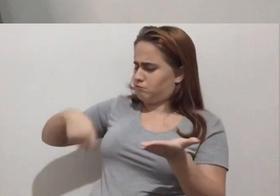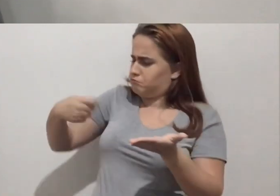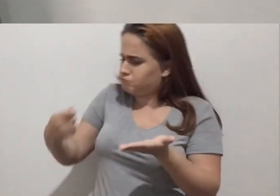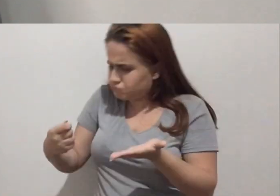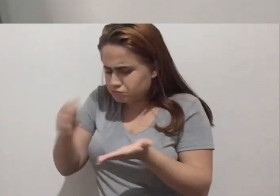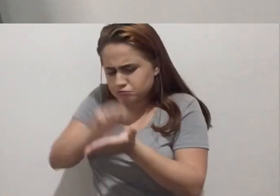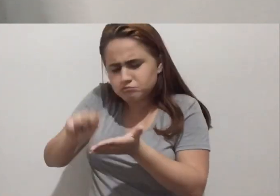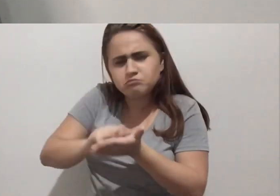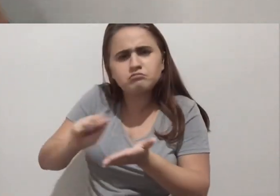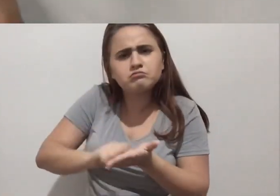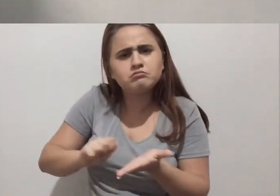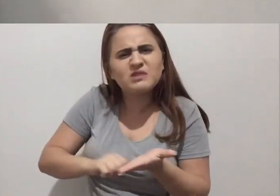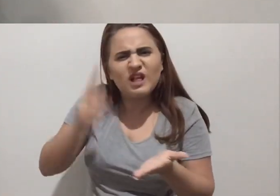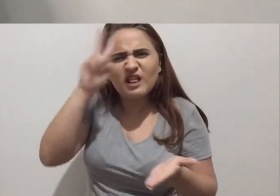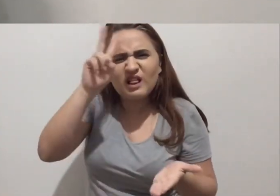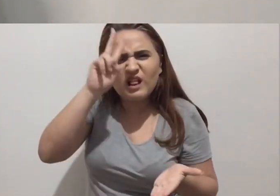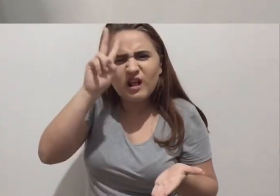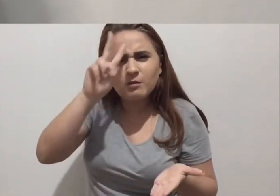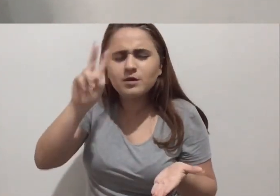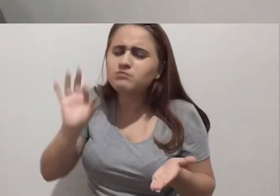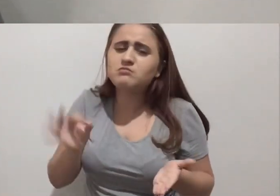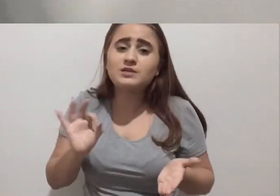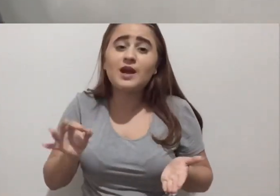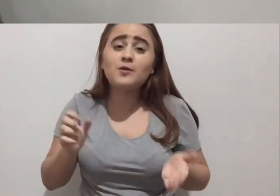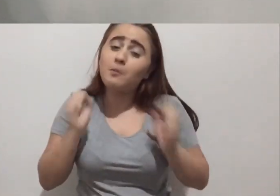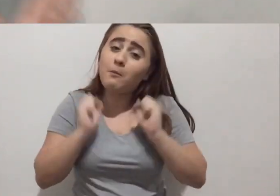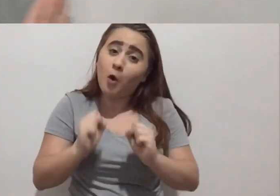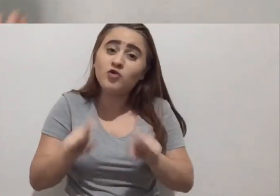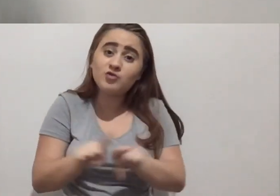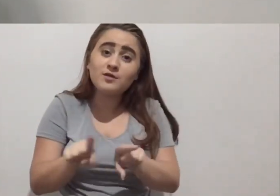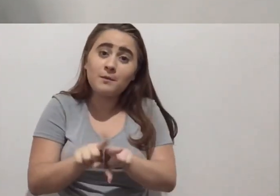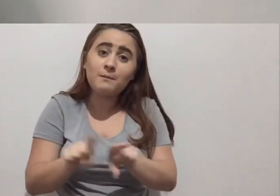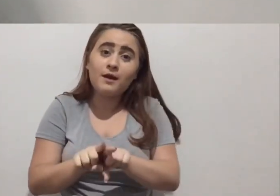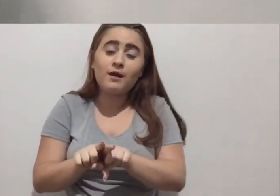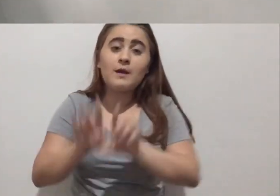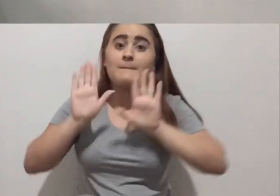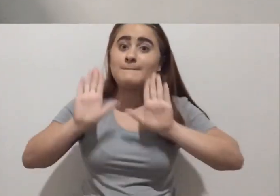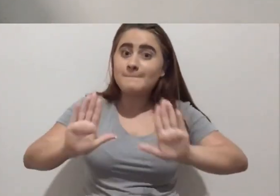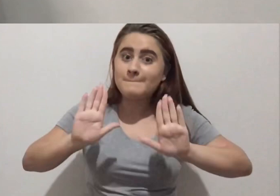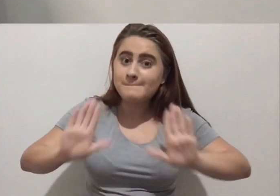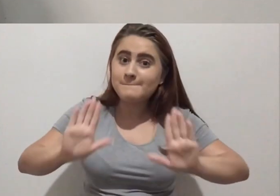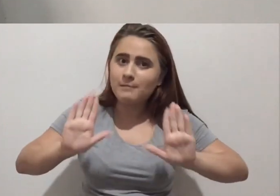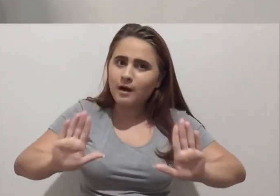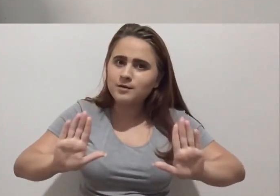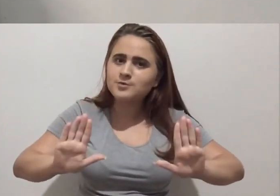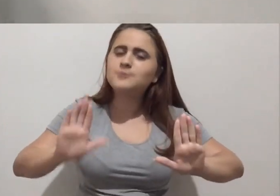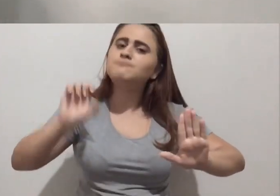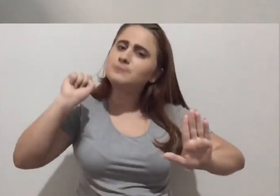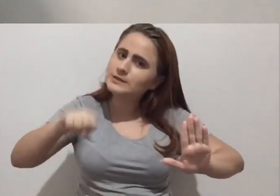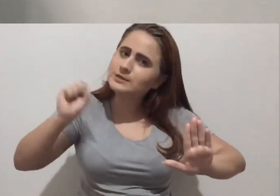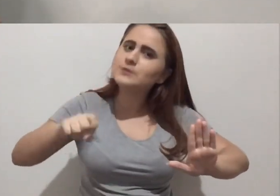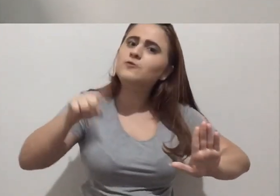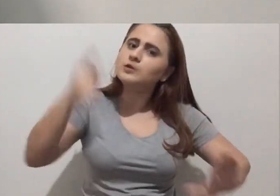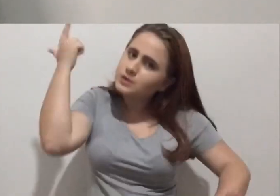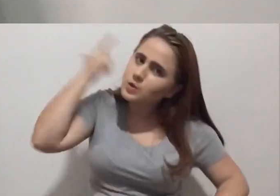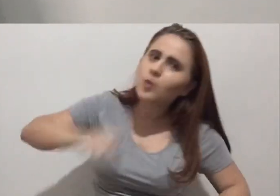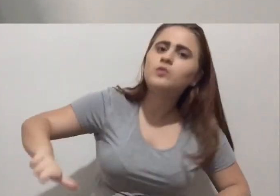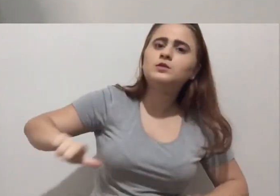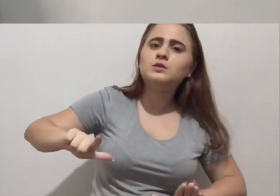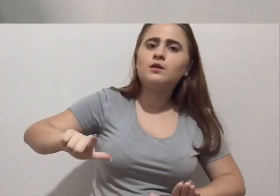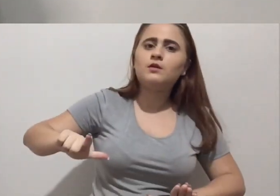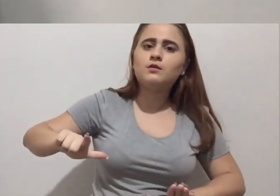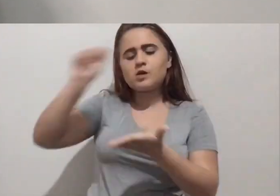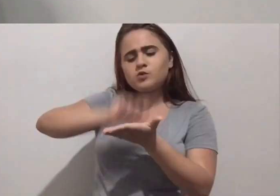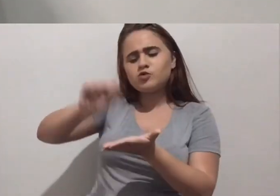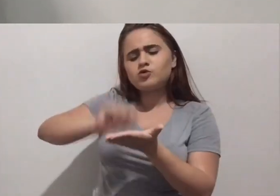ser boa pra você, pra te ajudar nos seus estudos. Mas eu vou te dizer uma coisa. Tem como você escrever, sim, os sinais